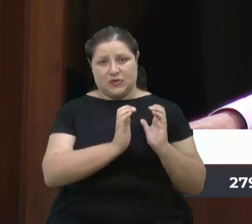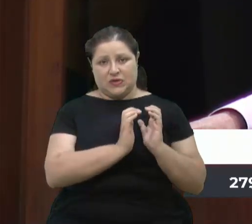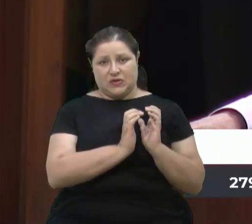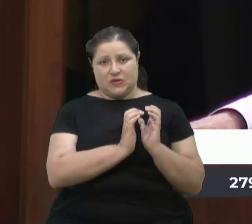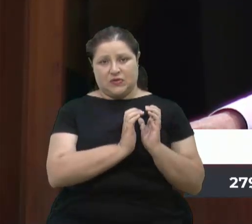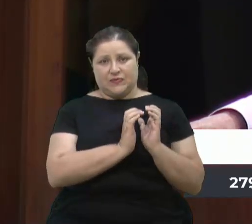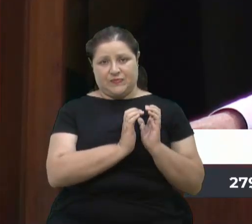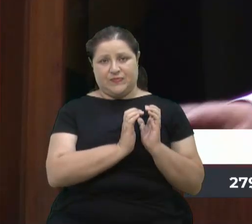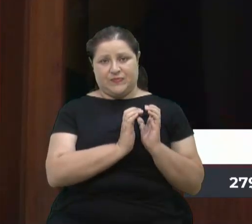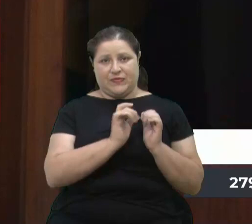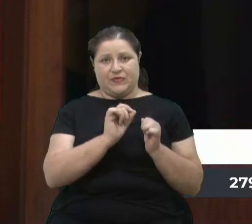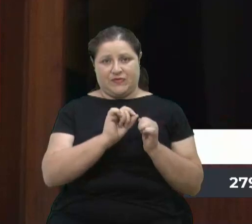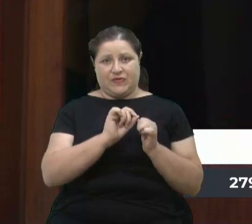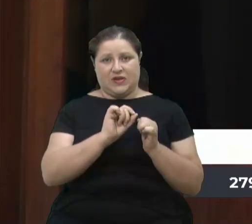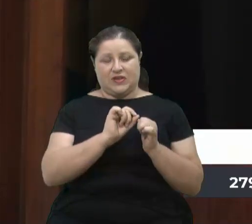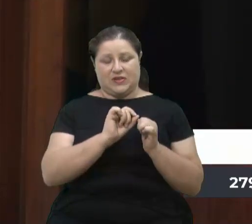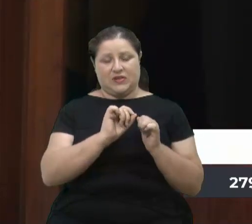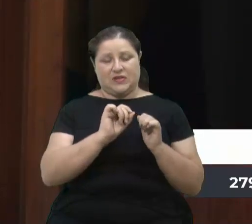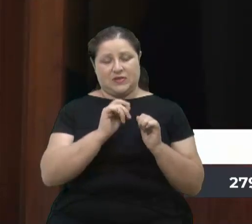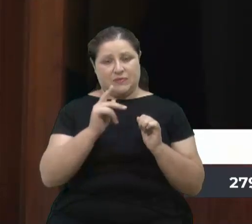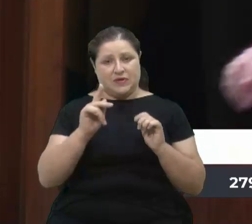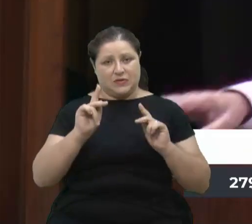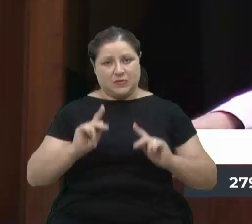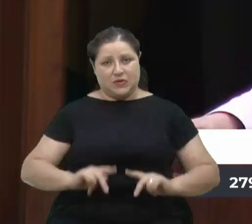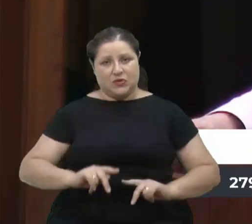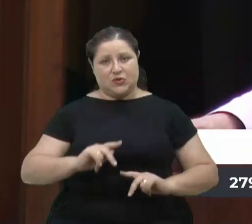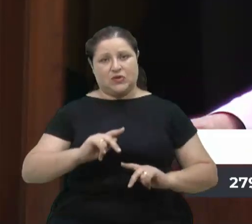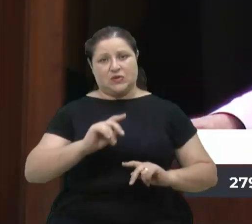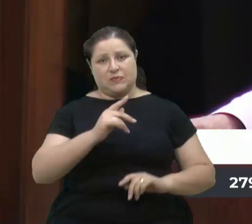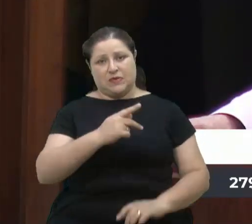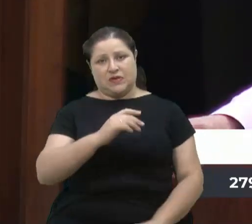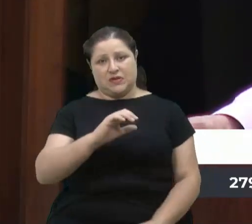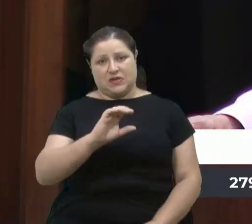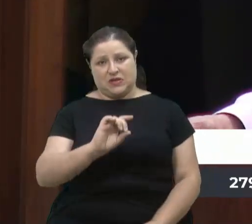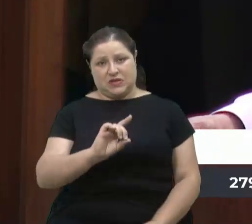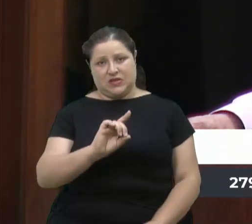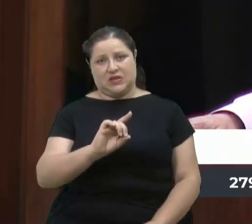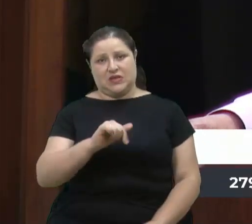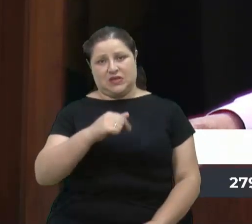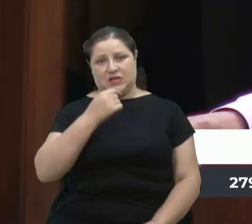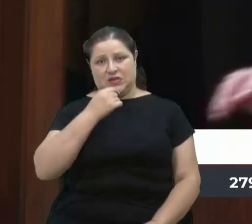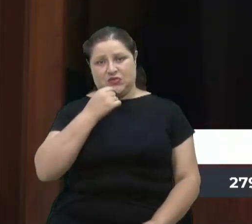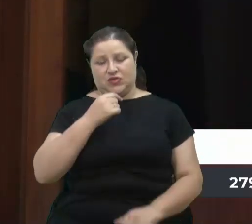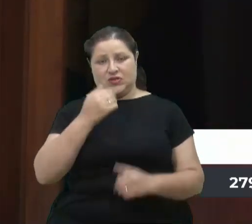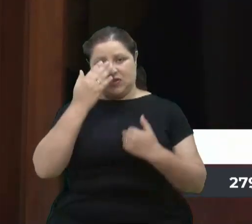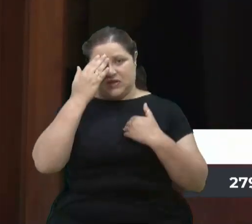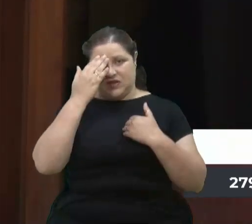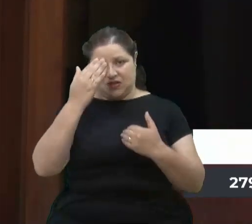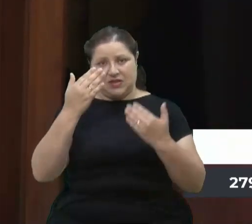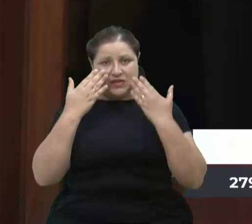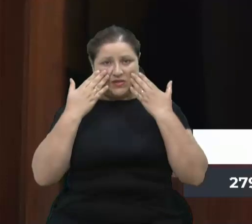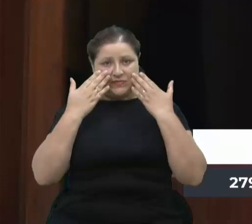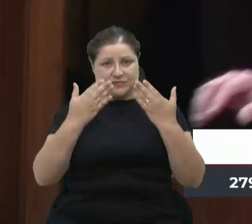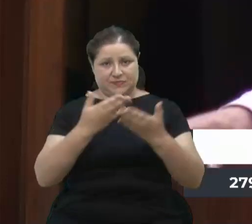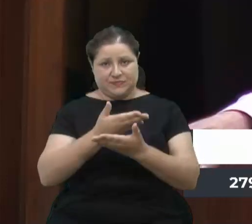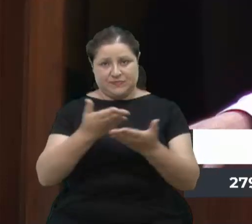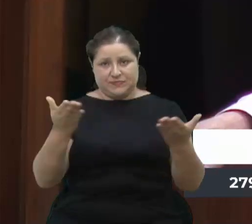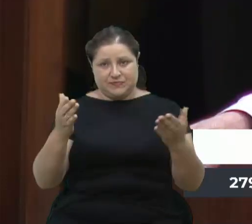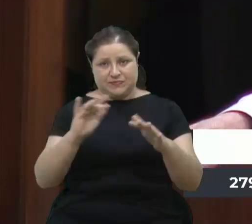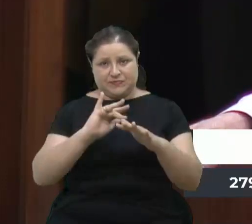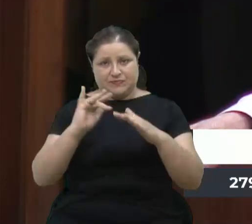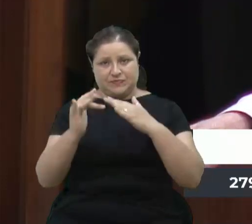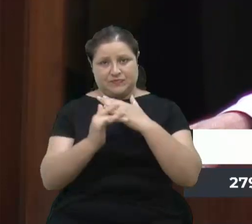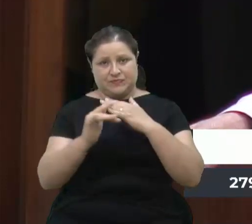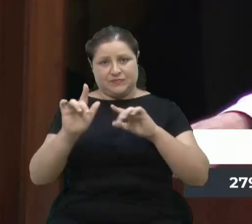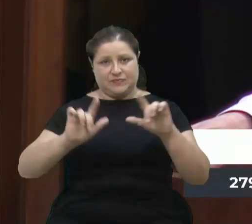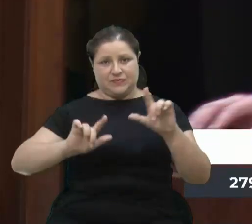para as pessoas deficientes de Caxias do Sul. E eu quero agradecer em público aqui, nas redes sociais,